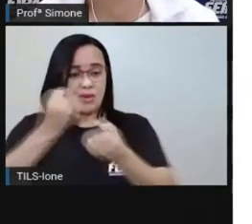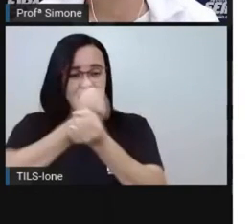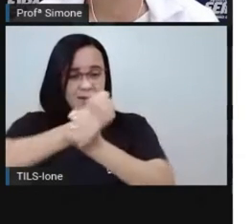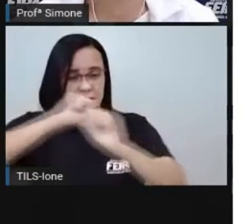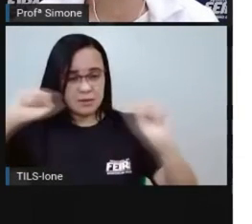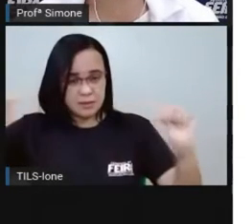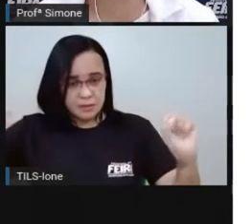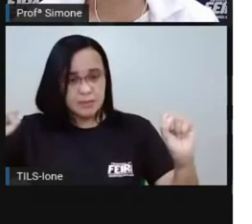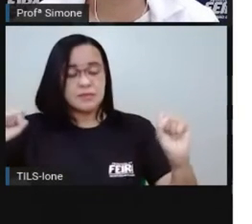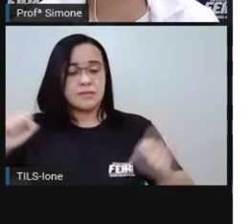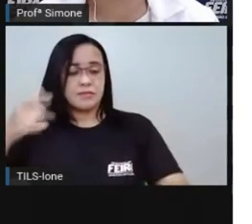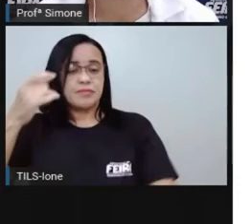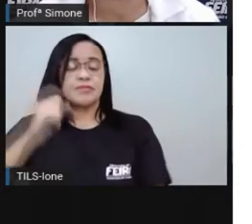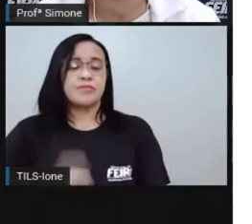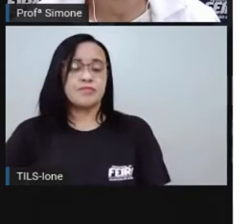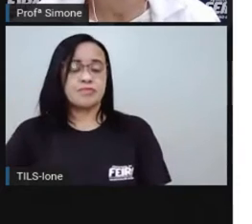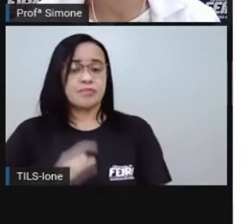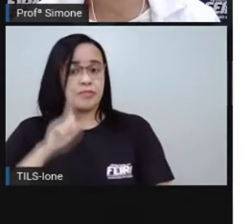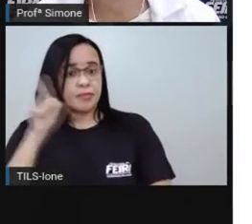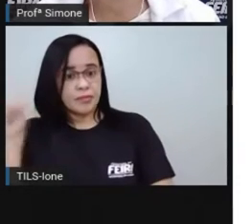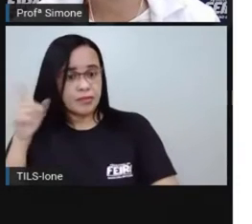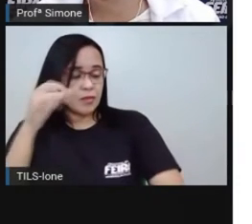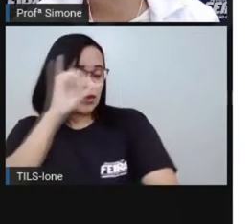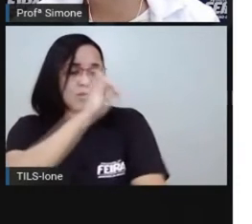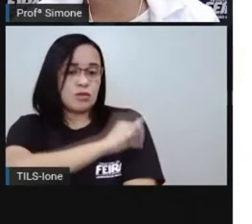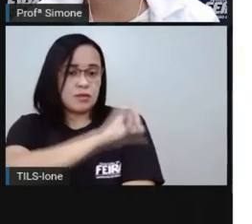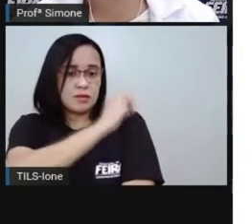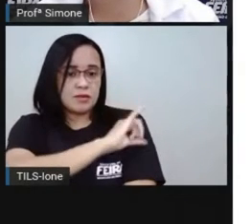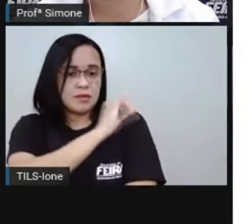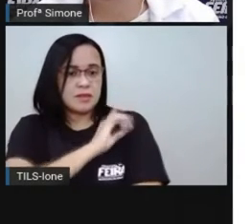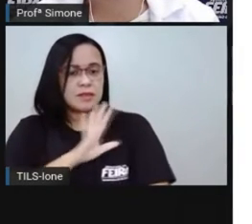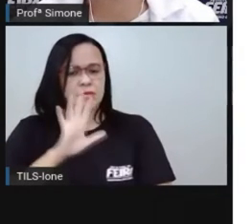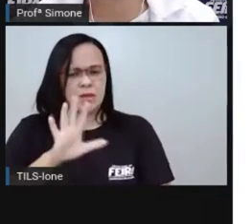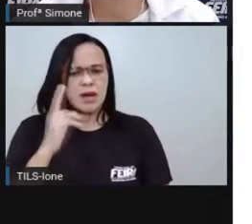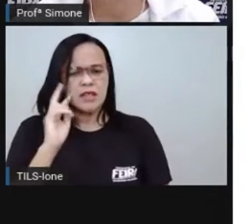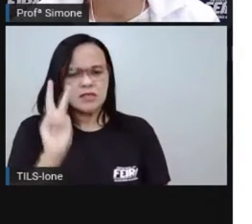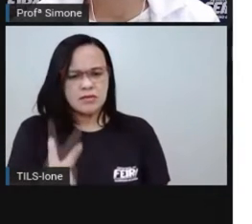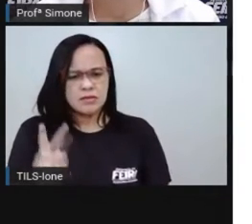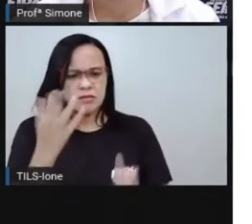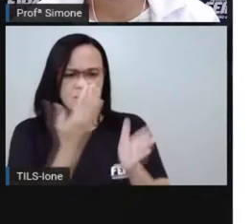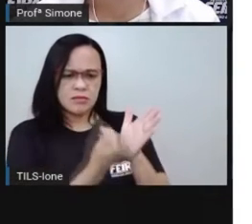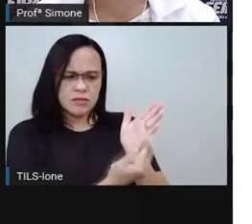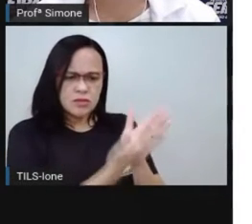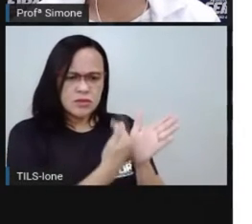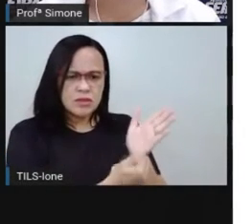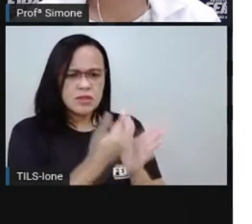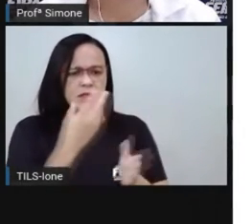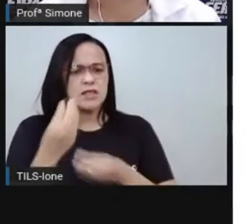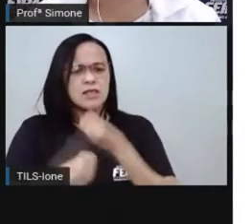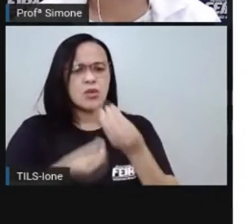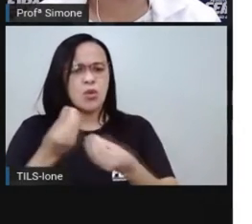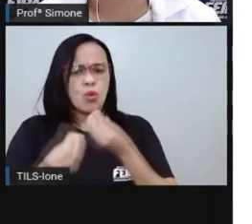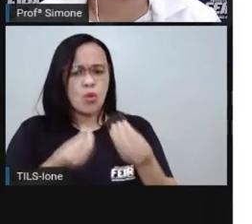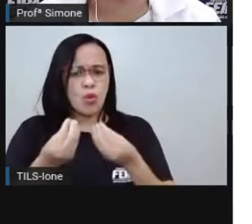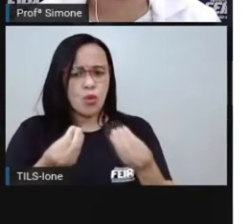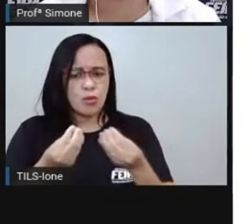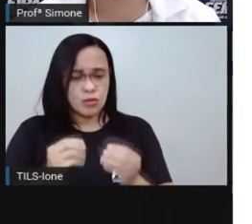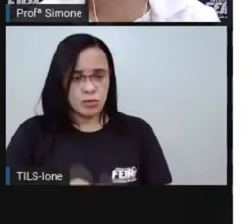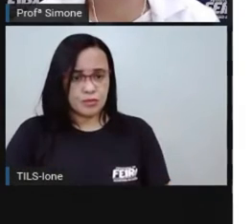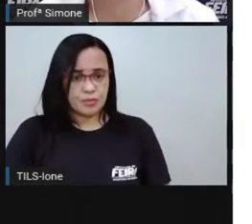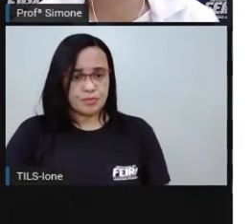no Rio de Janeiro. E observem nessa imagem a disposição dos